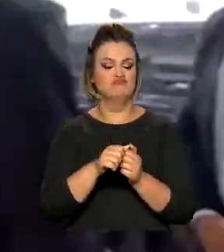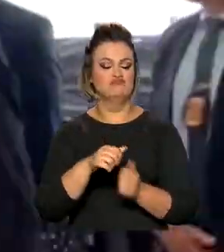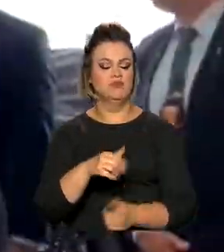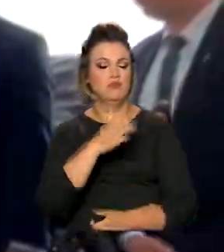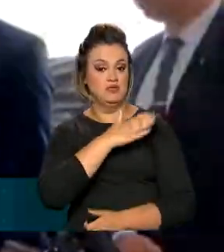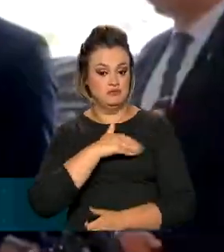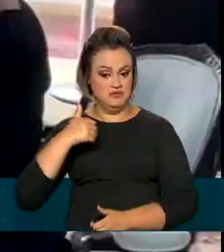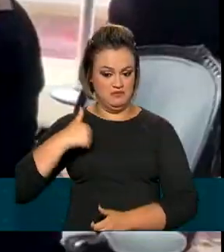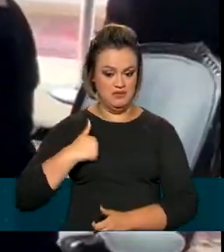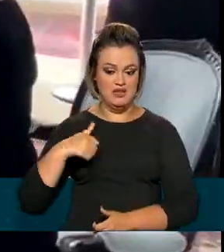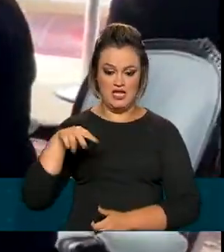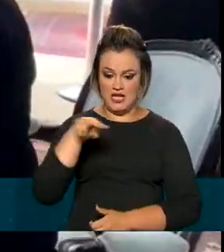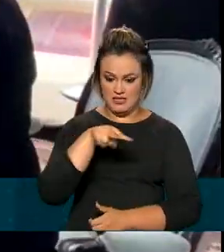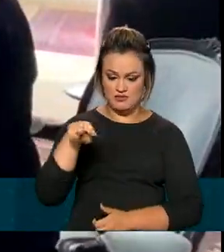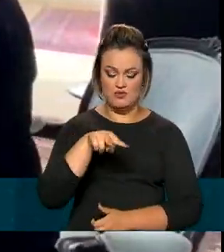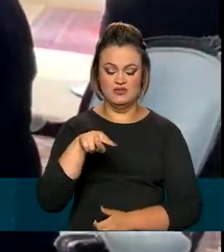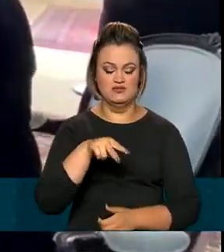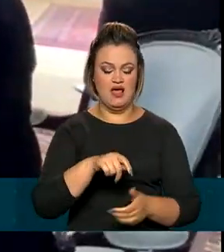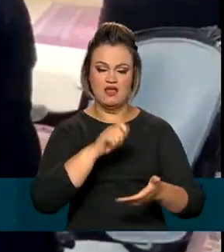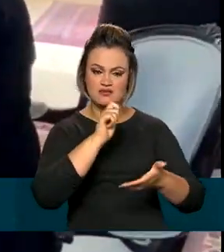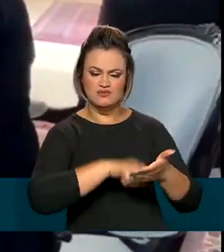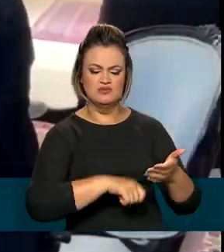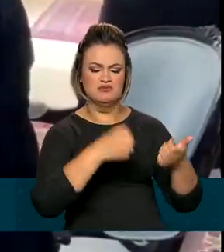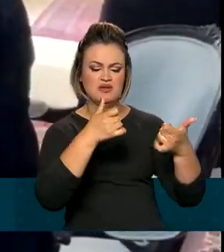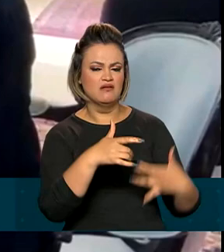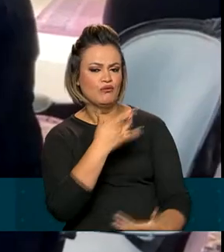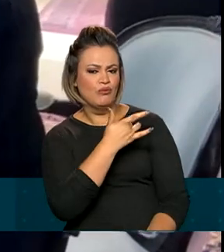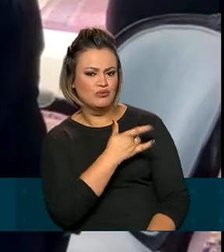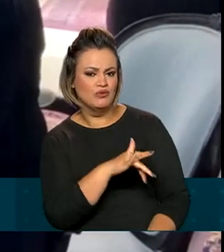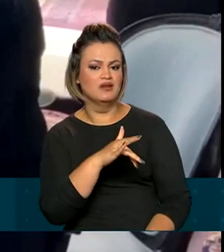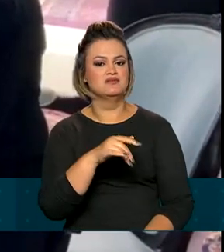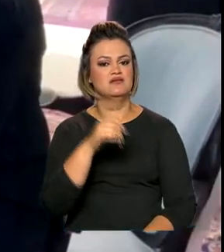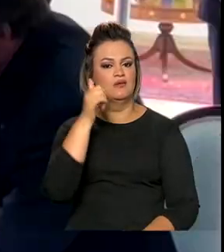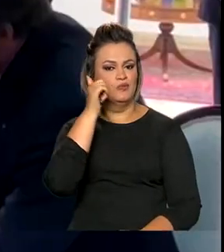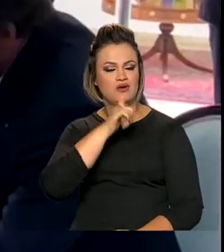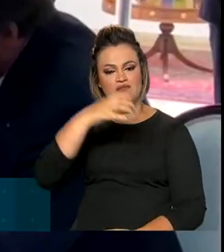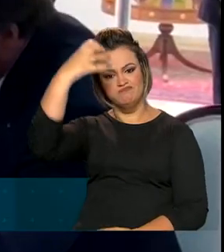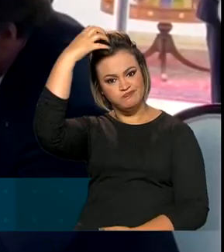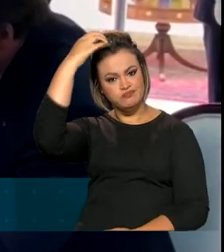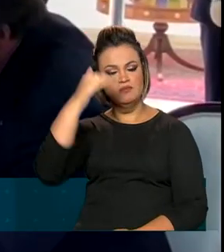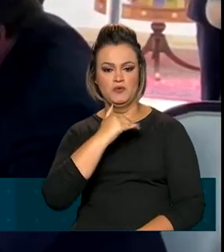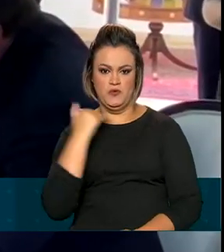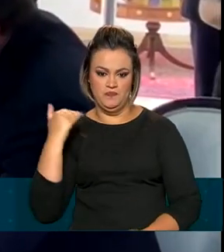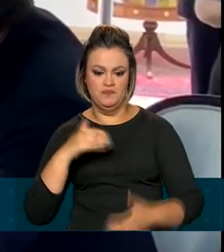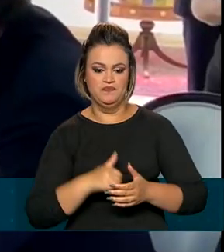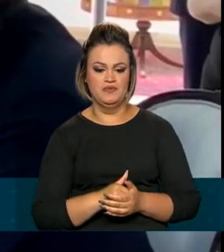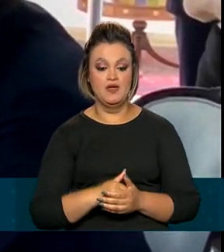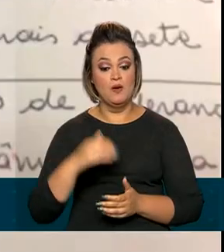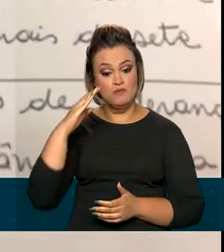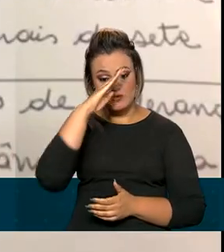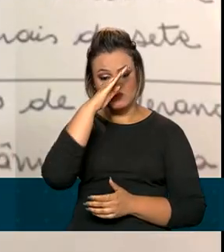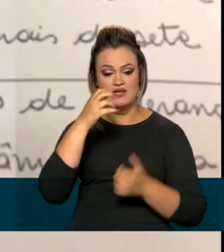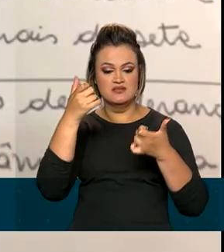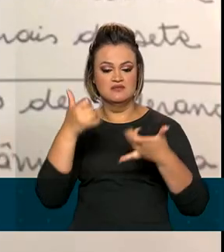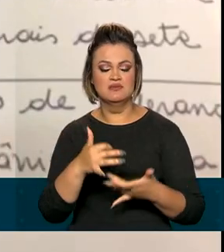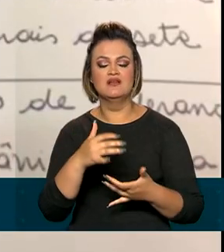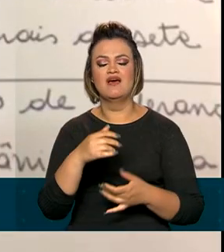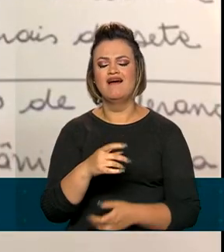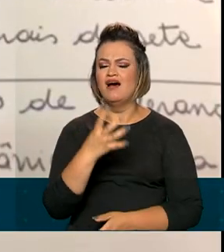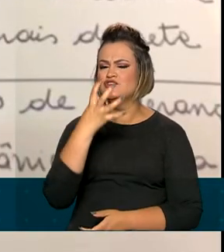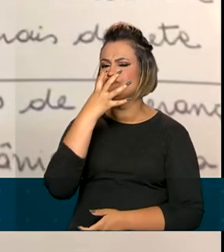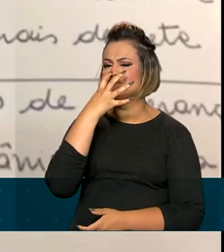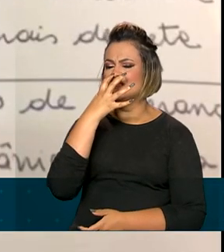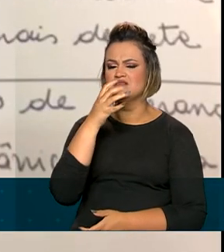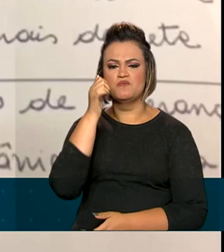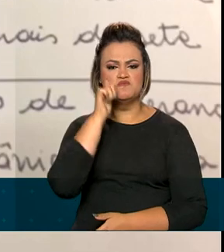Michele. Eles assinaram o livro de condolências pela morte da rainha. Bolsonaro escreveu que tem profunda admiração